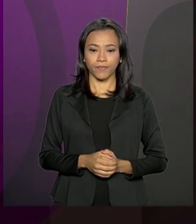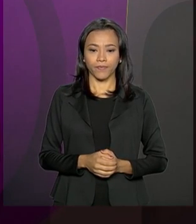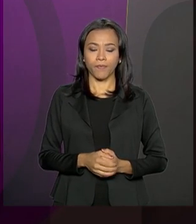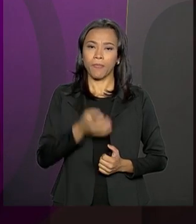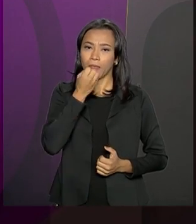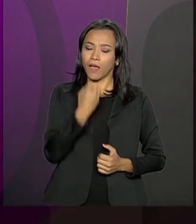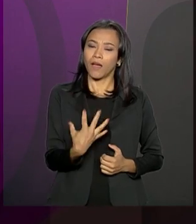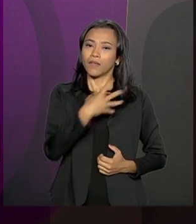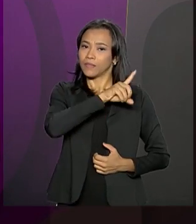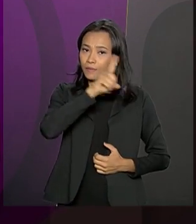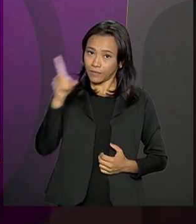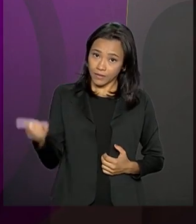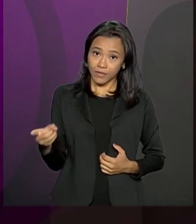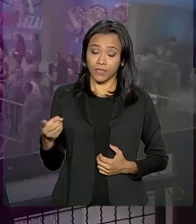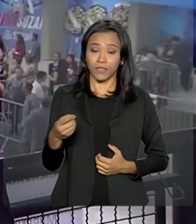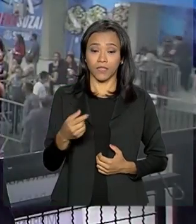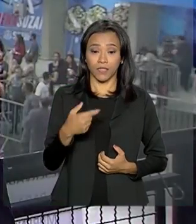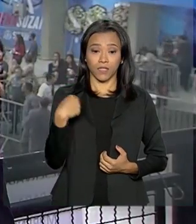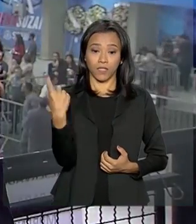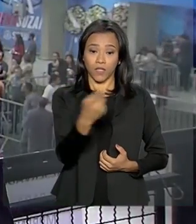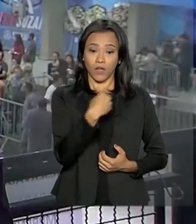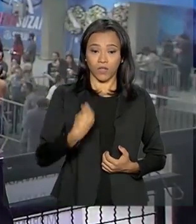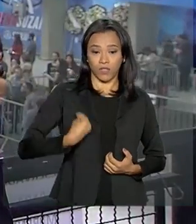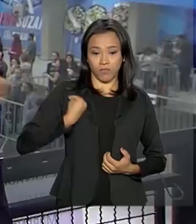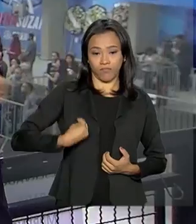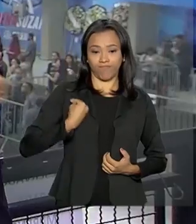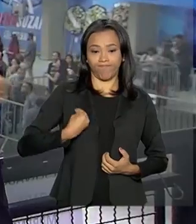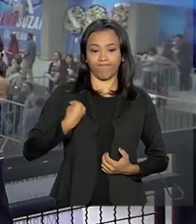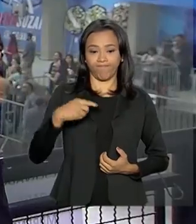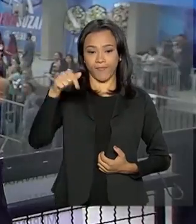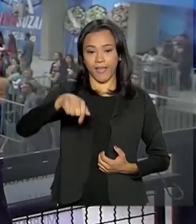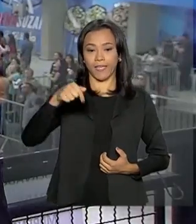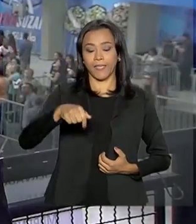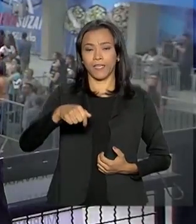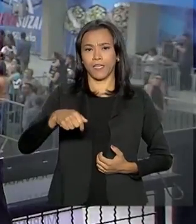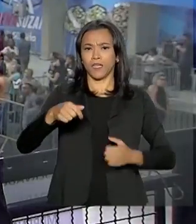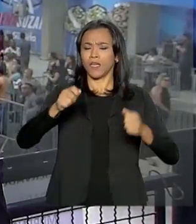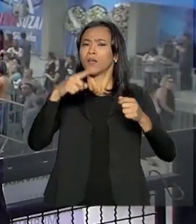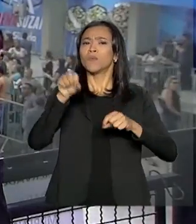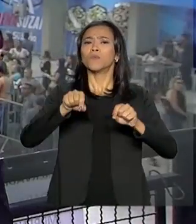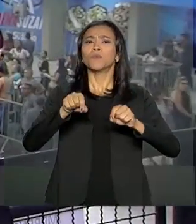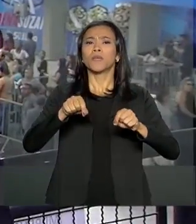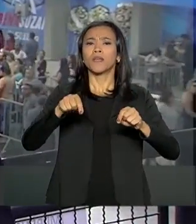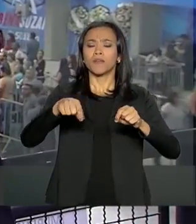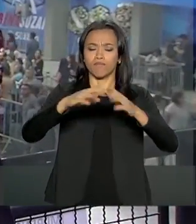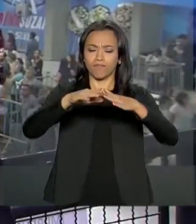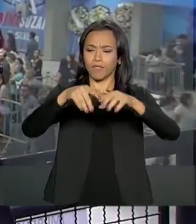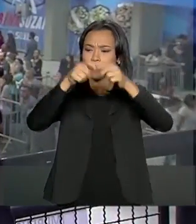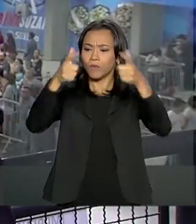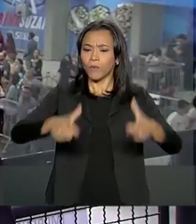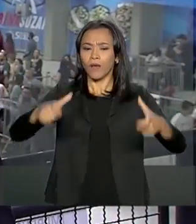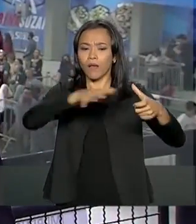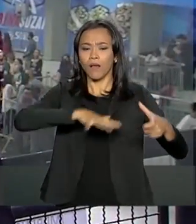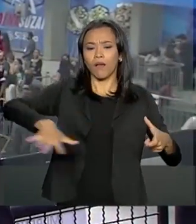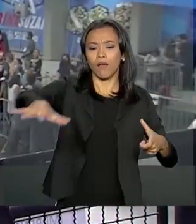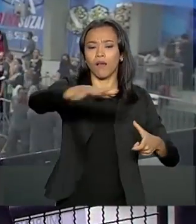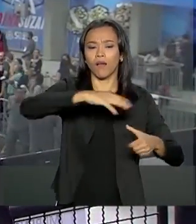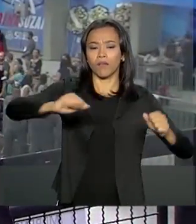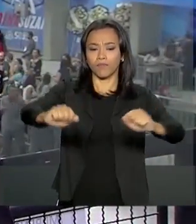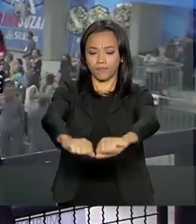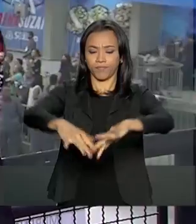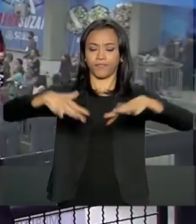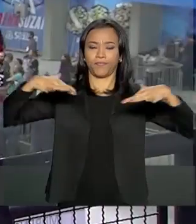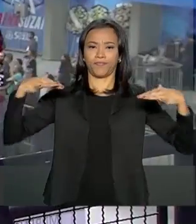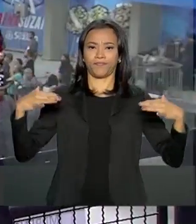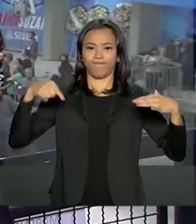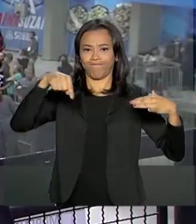Bom dia, Luciana. Falamos diretamente da Arena Suzano, o ginásio municipal aqui dessa cidade da Grande São